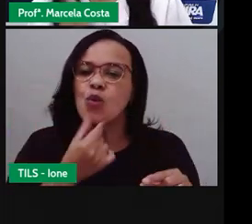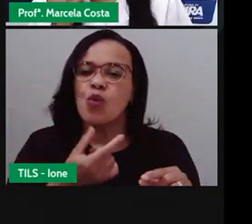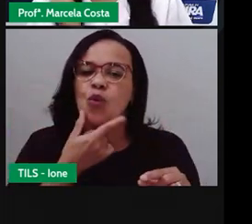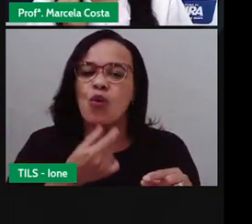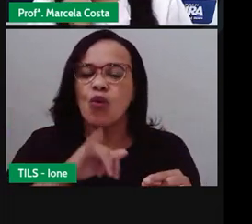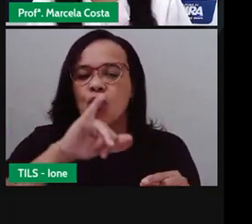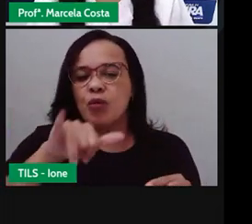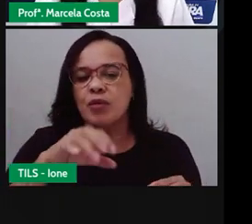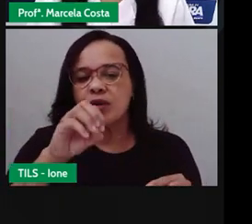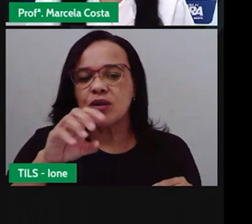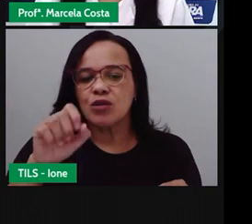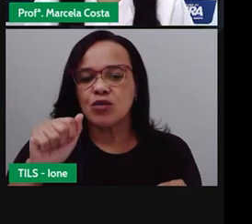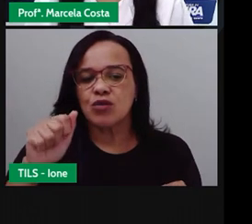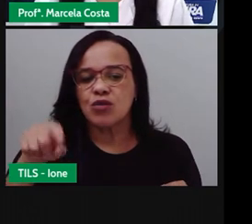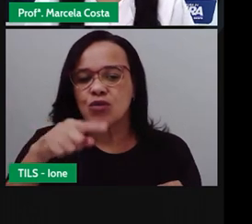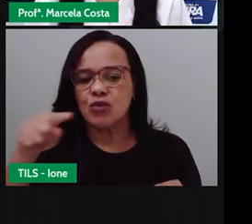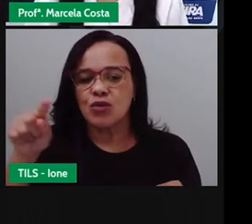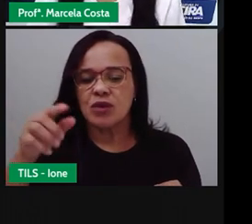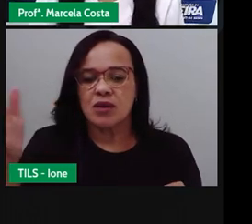juntos?